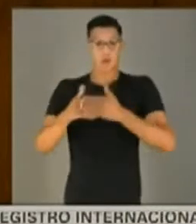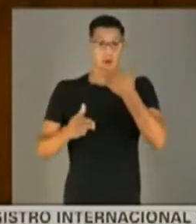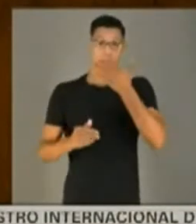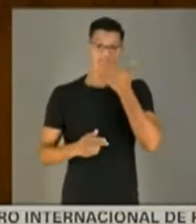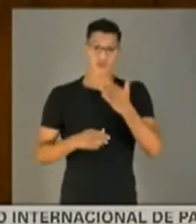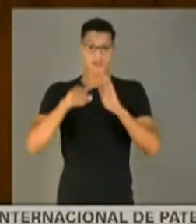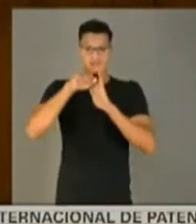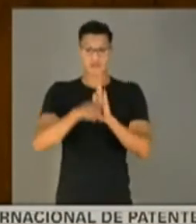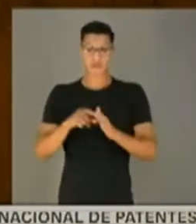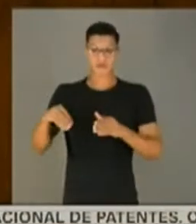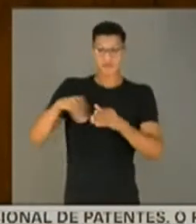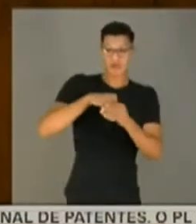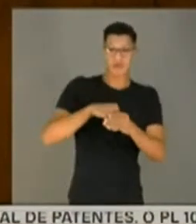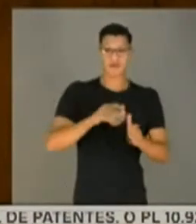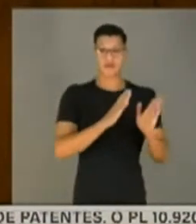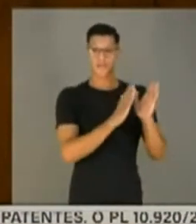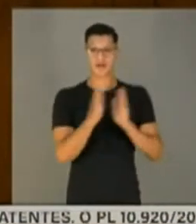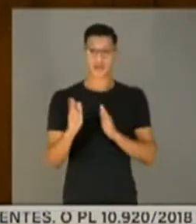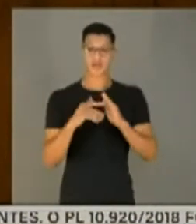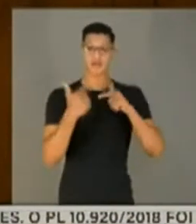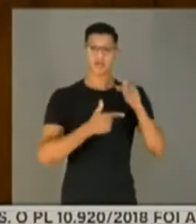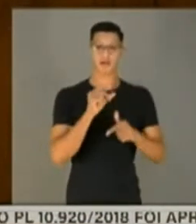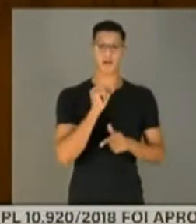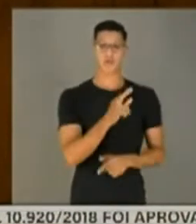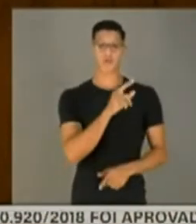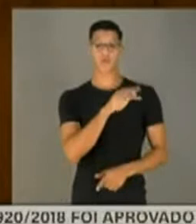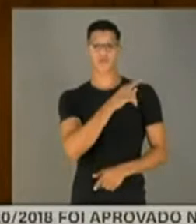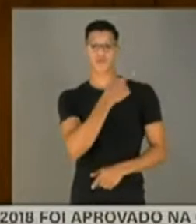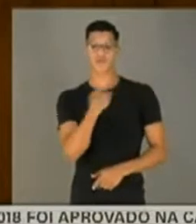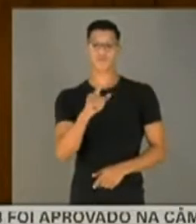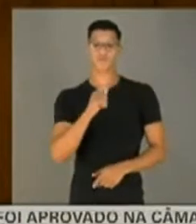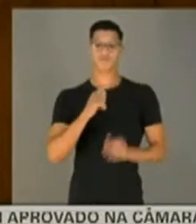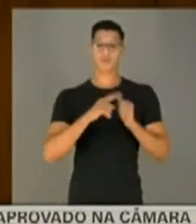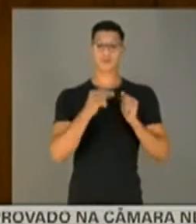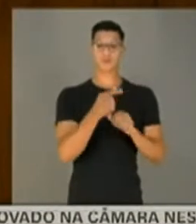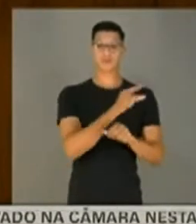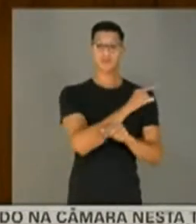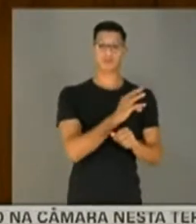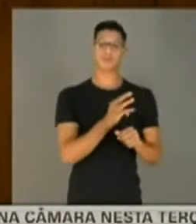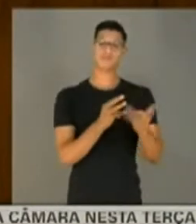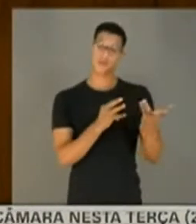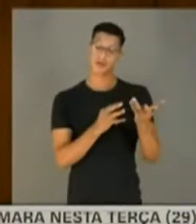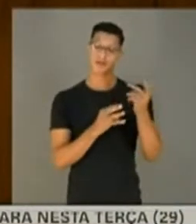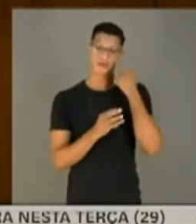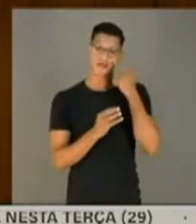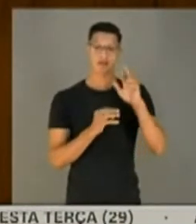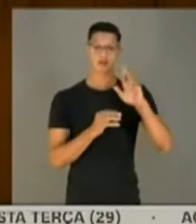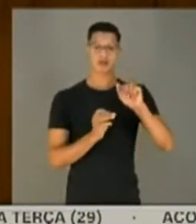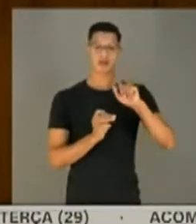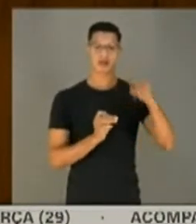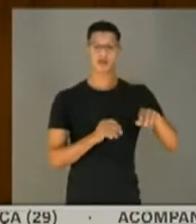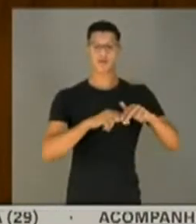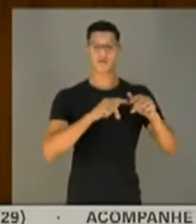forma de investidura ou vínculo, mandato, cargo, emprego ou função das entidades mencionadas no artigo anterior. Ora, a razão de